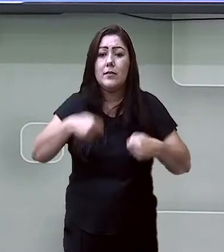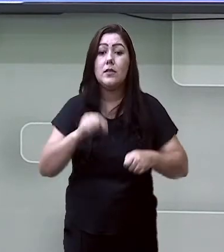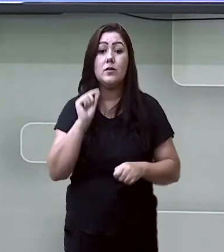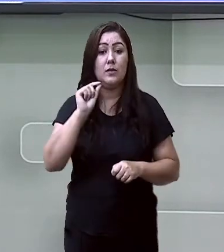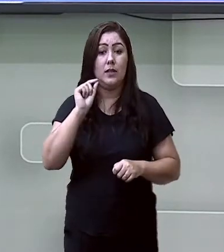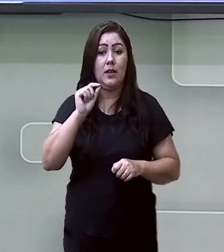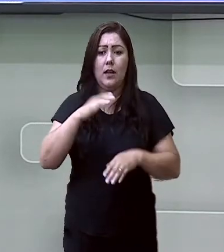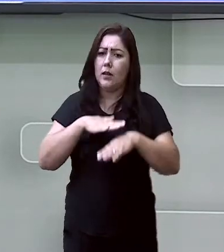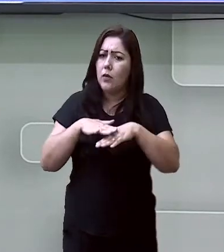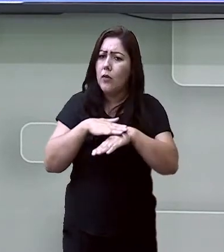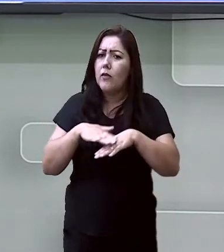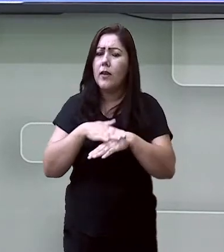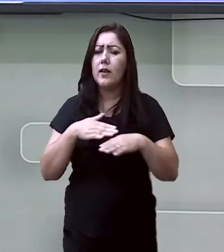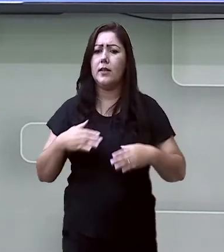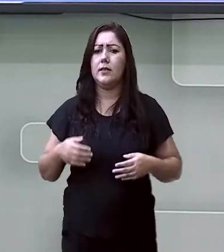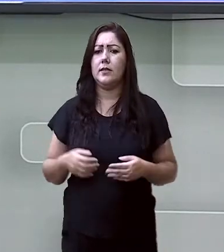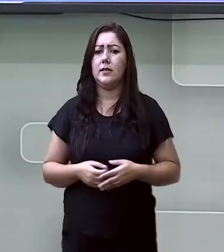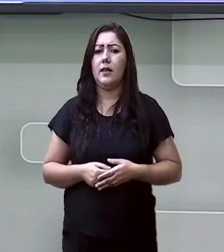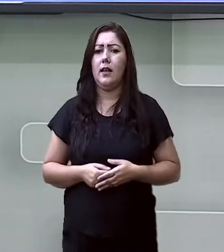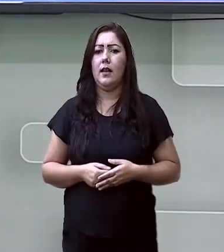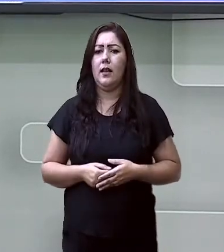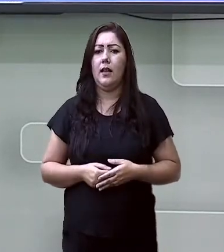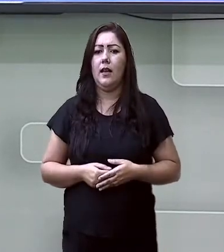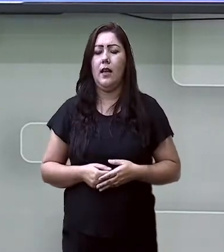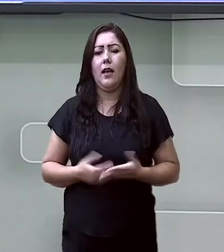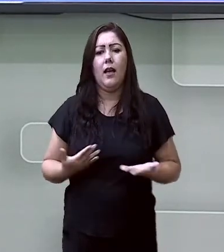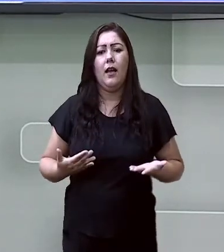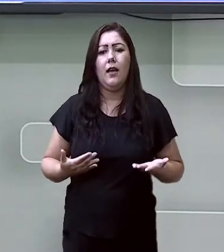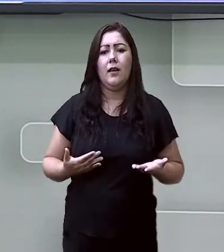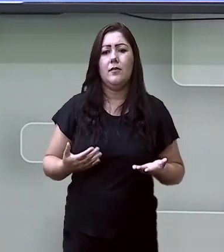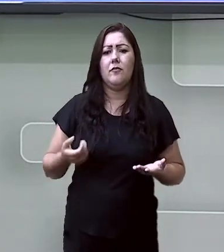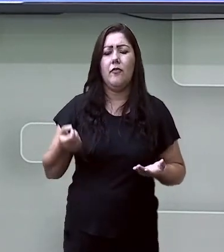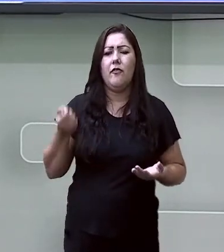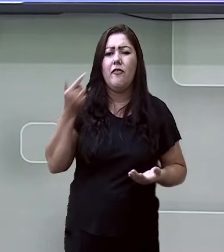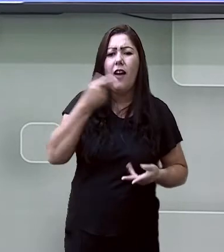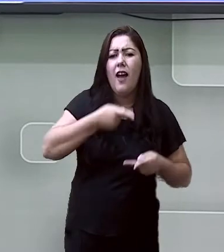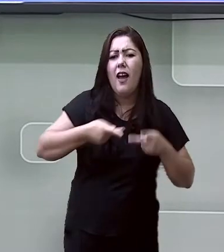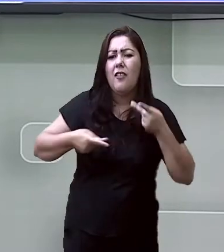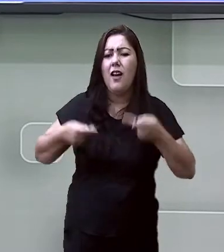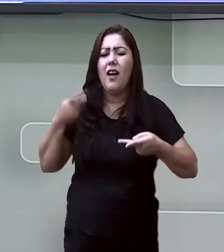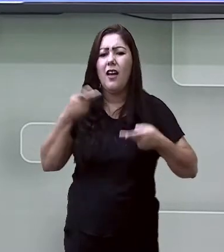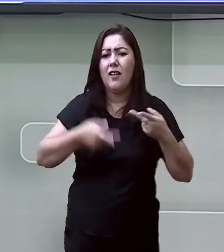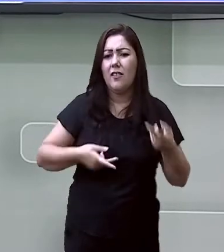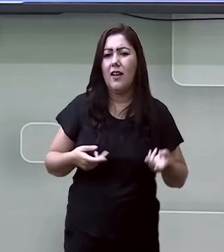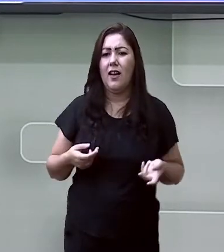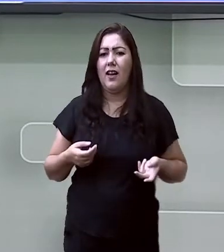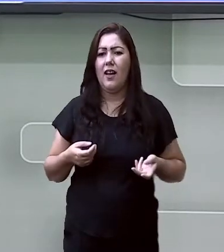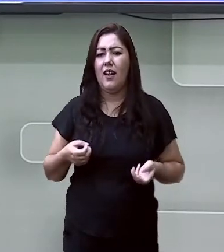Não é modismo, é aumento real que nos deixam atentos e temerosos.